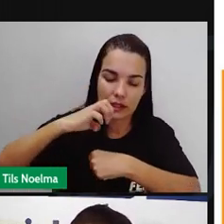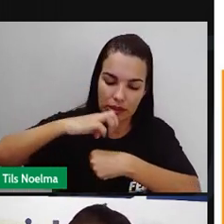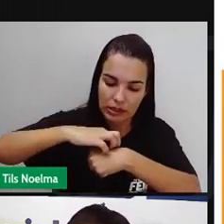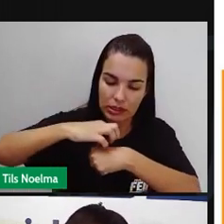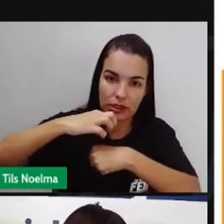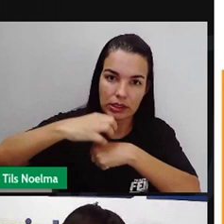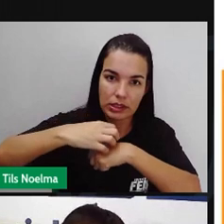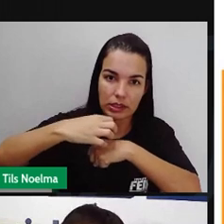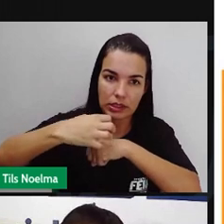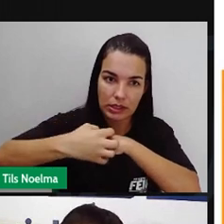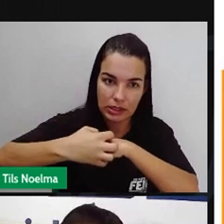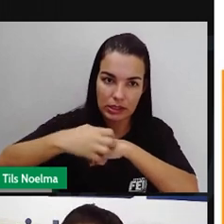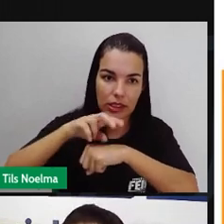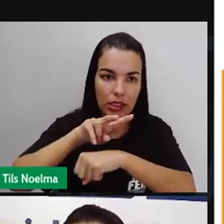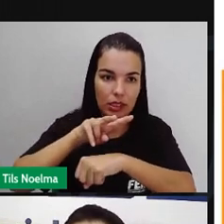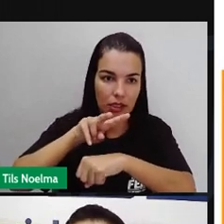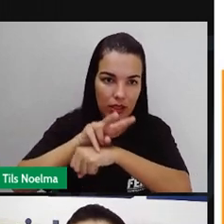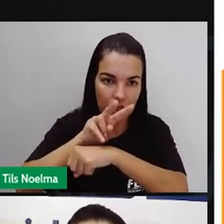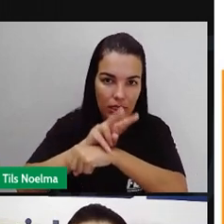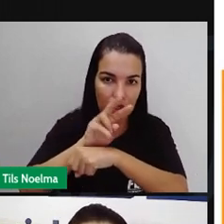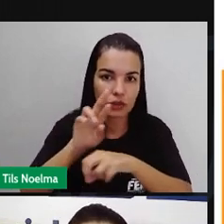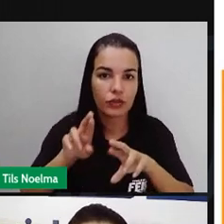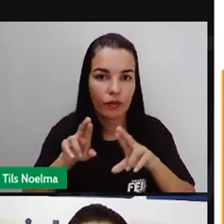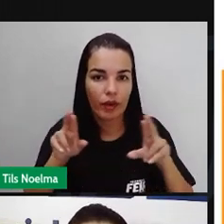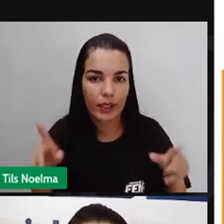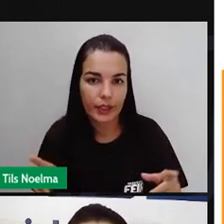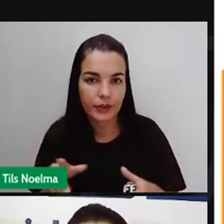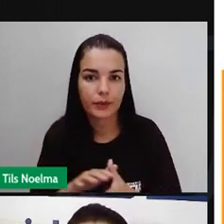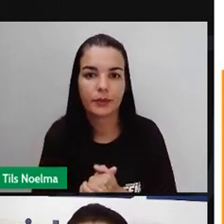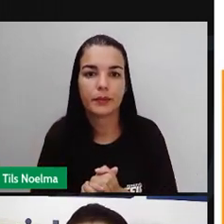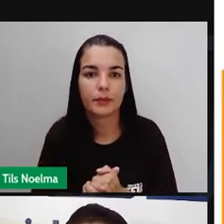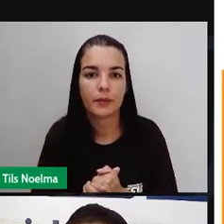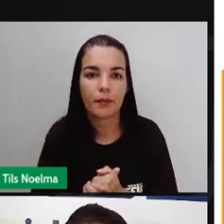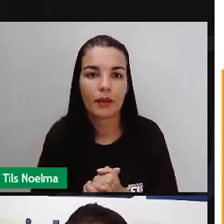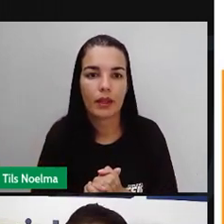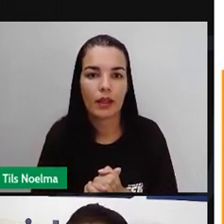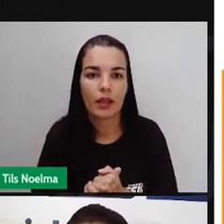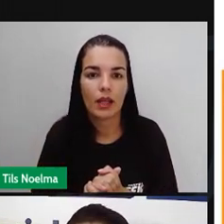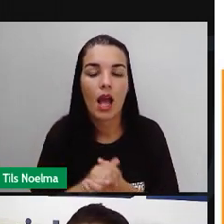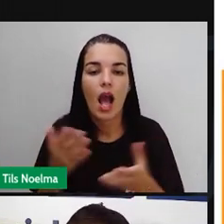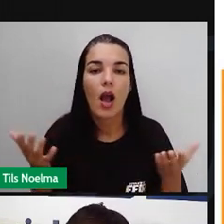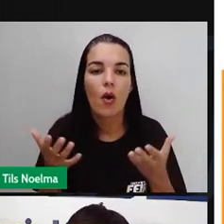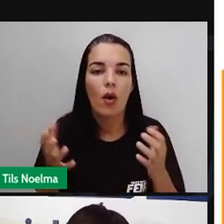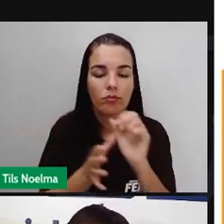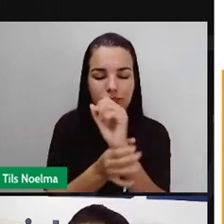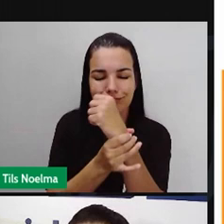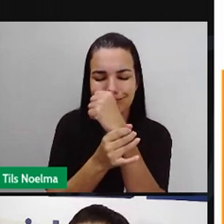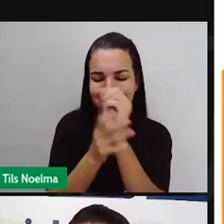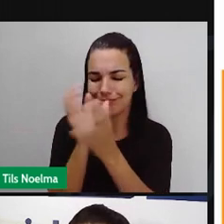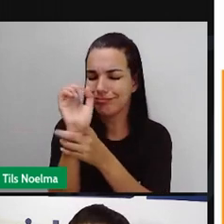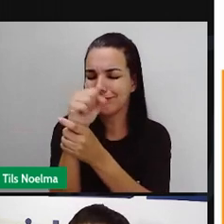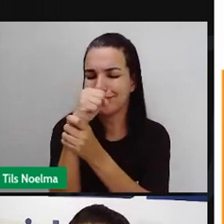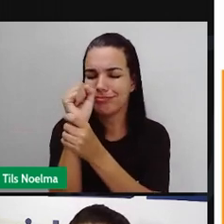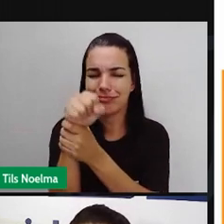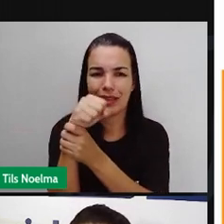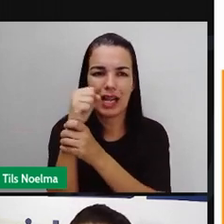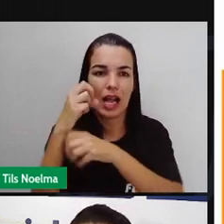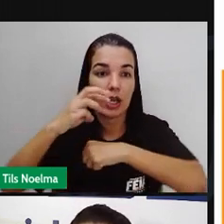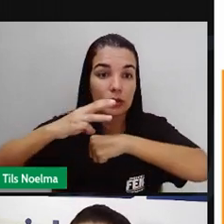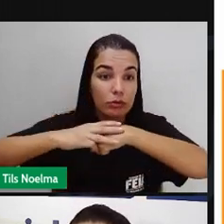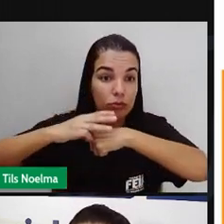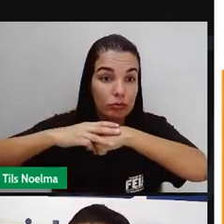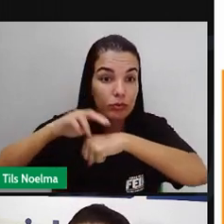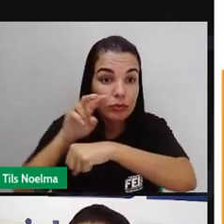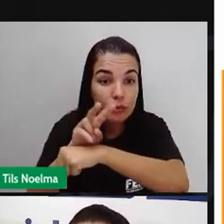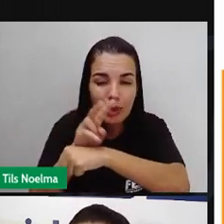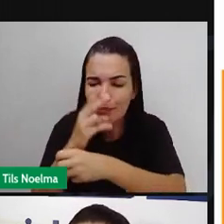contrário da dengue e chikungunya. No caso das dores nas articulações, na chikungunya, presente em 90